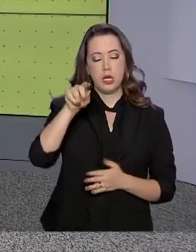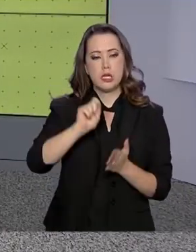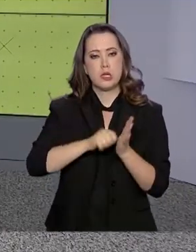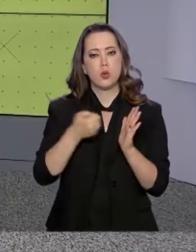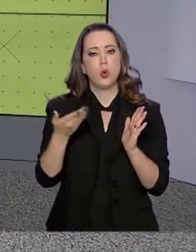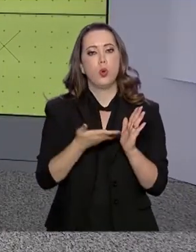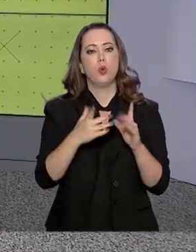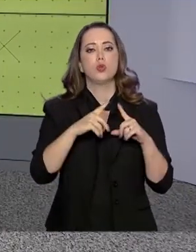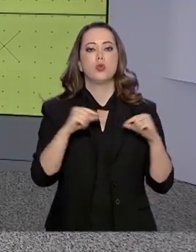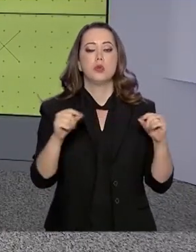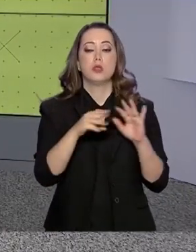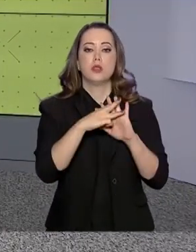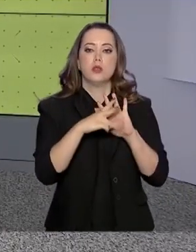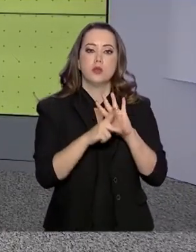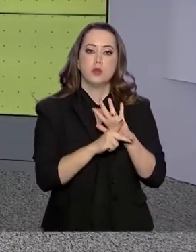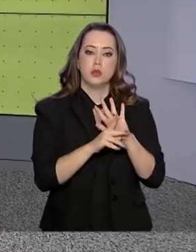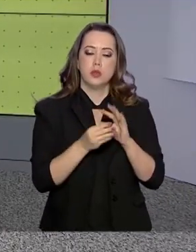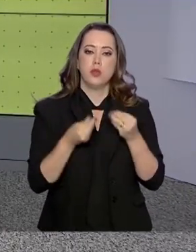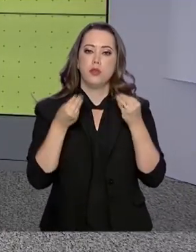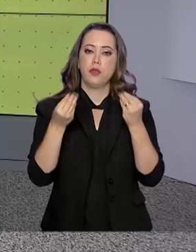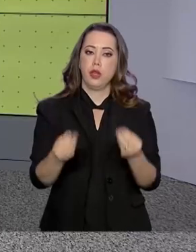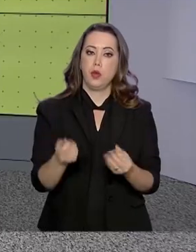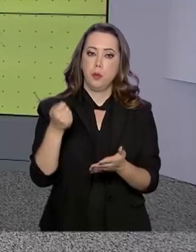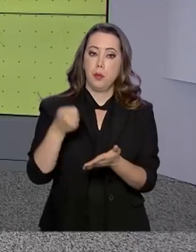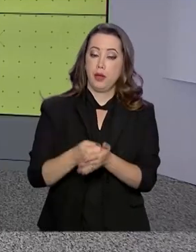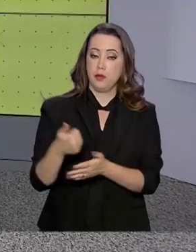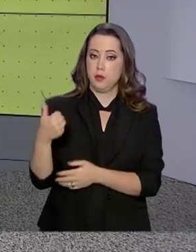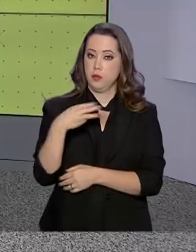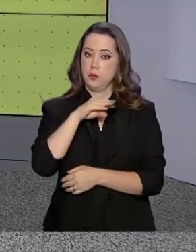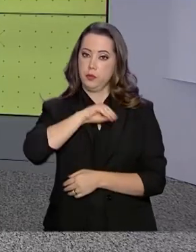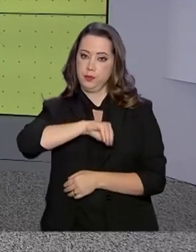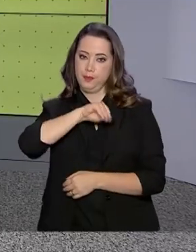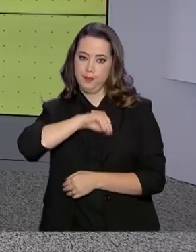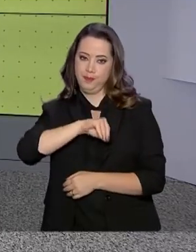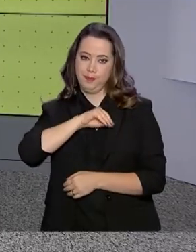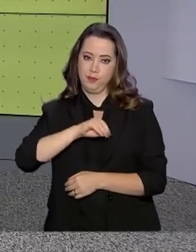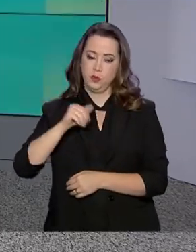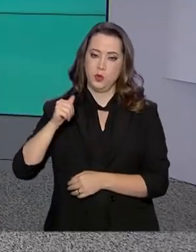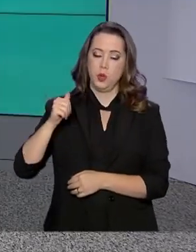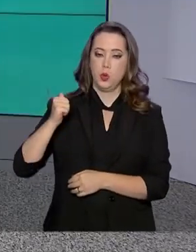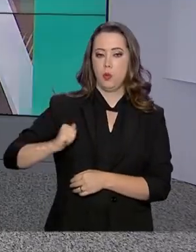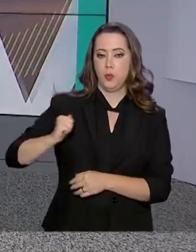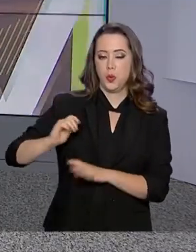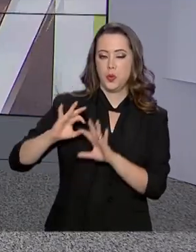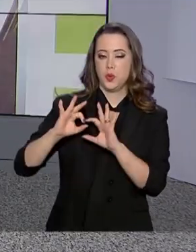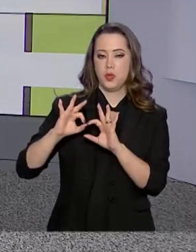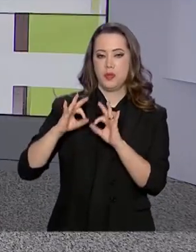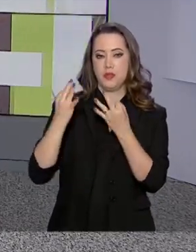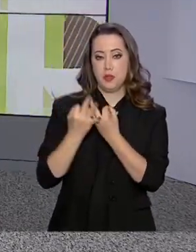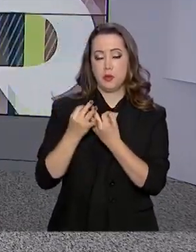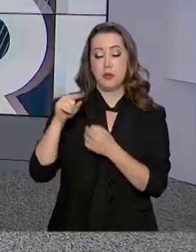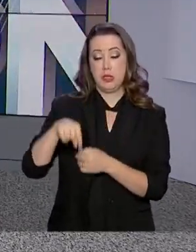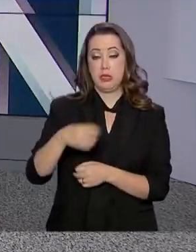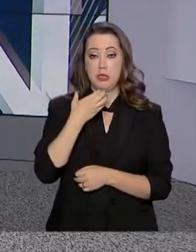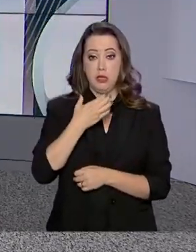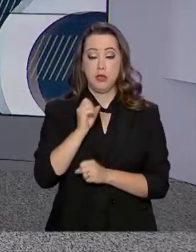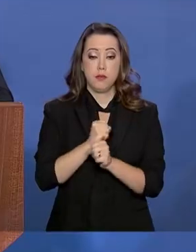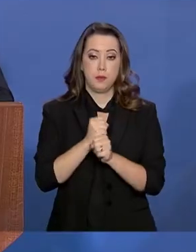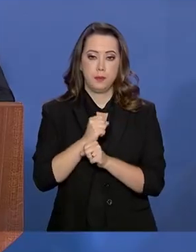em Brasília a medida provisória que garante o pagamento da 13ª parcela do Bolsa Família em dezembro deste ano.